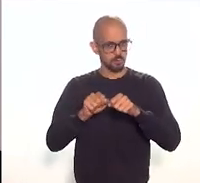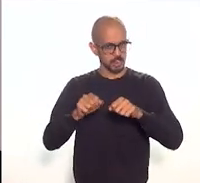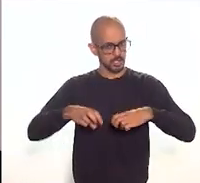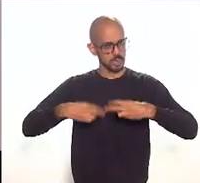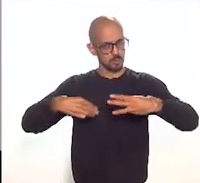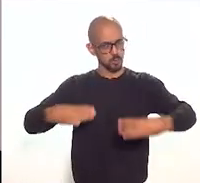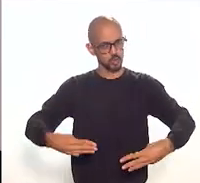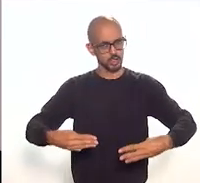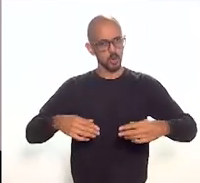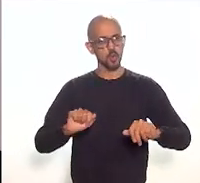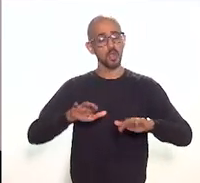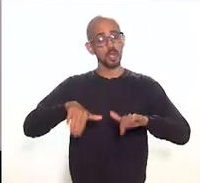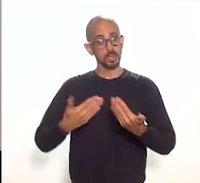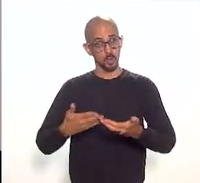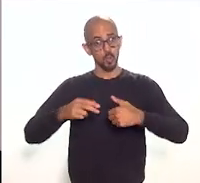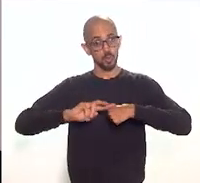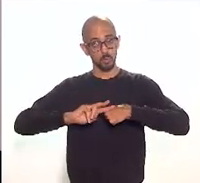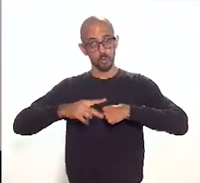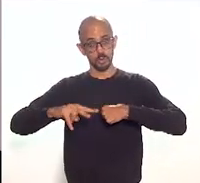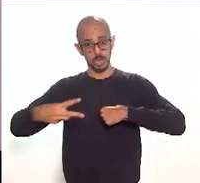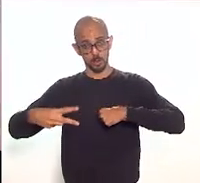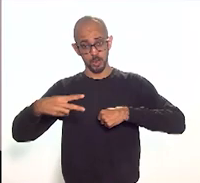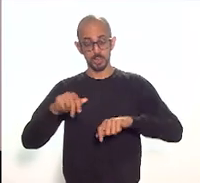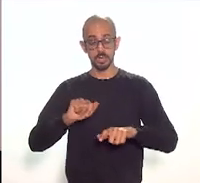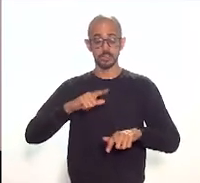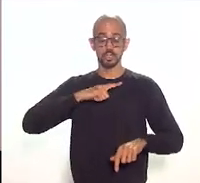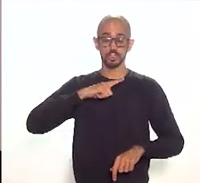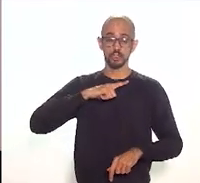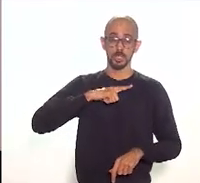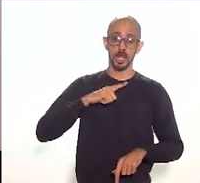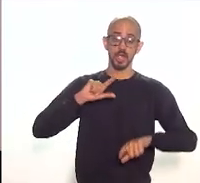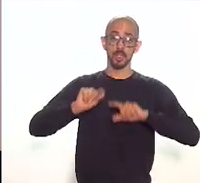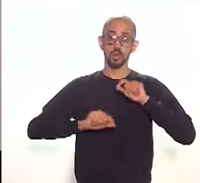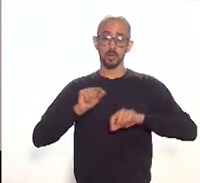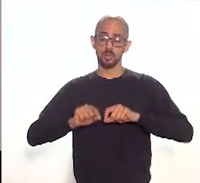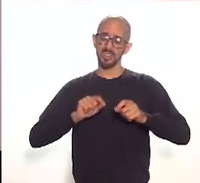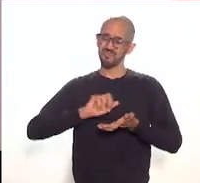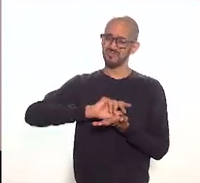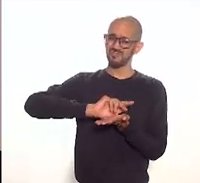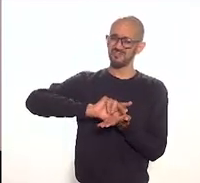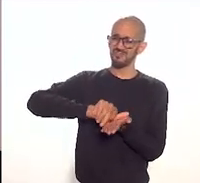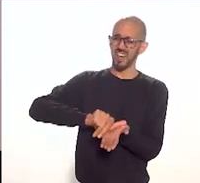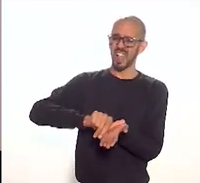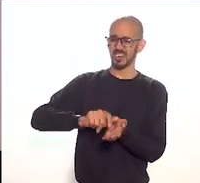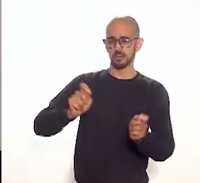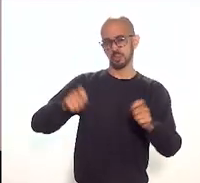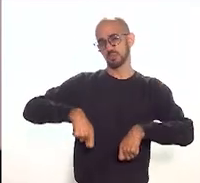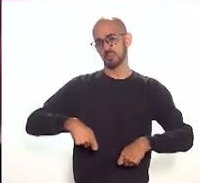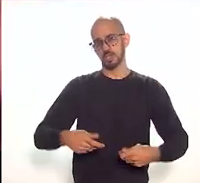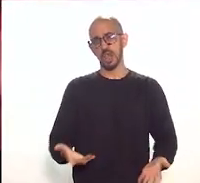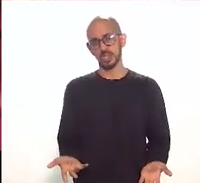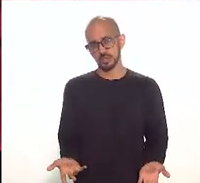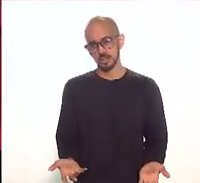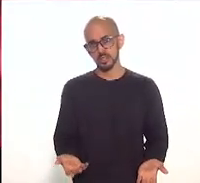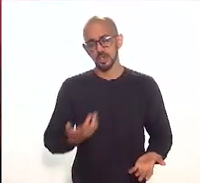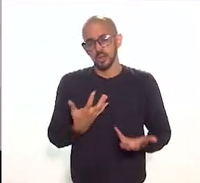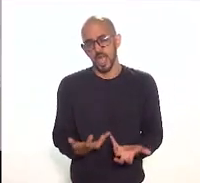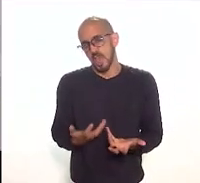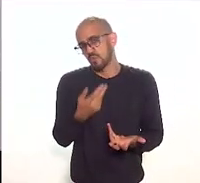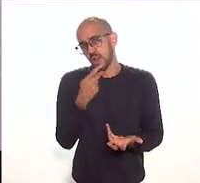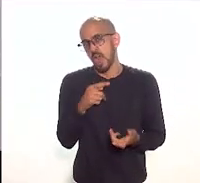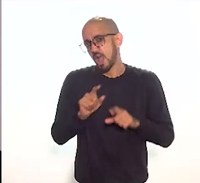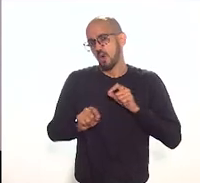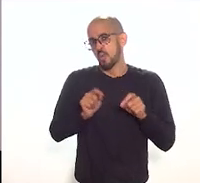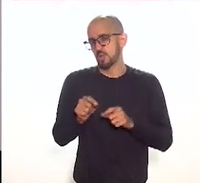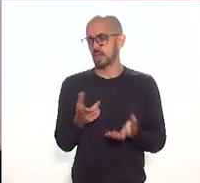desdobramento disso existe vários desdobramentos possíveis eu gostaria de dizer o seguinte que